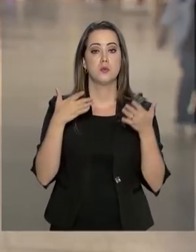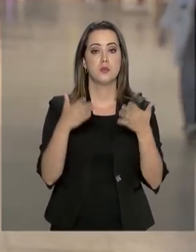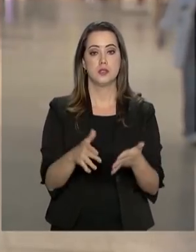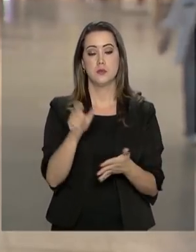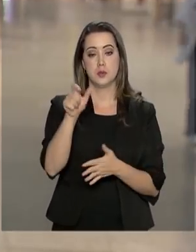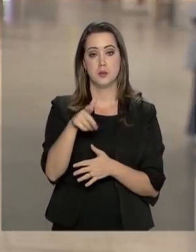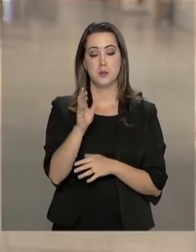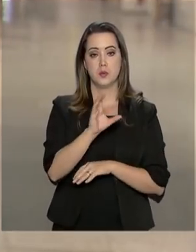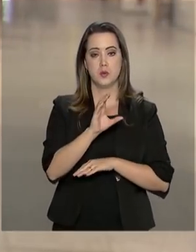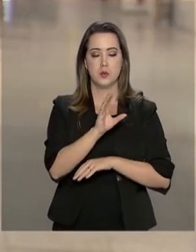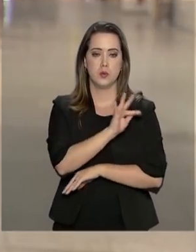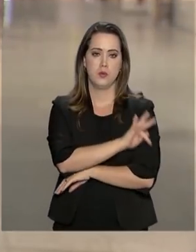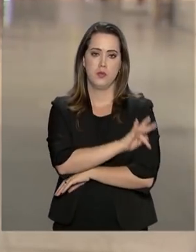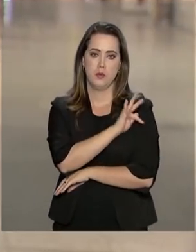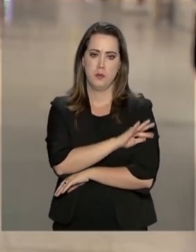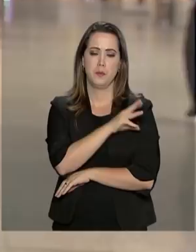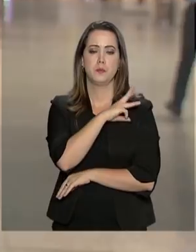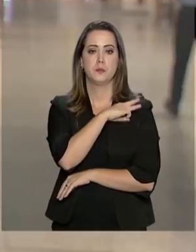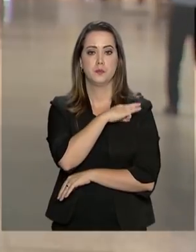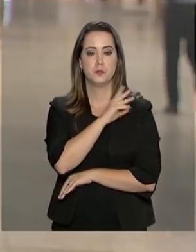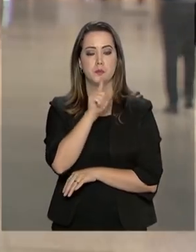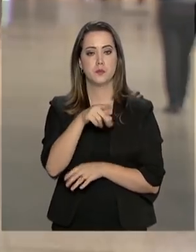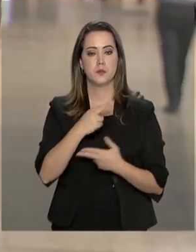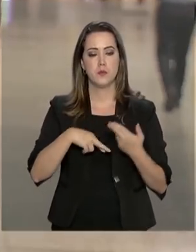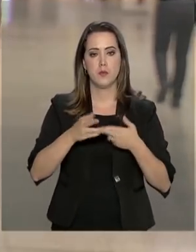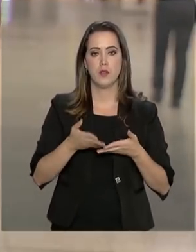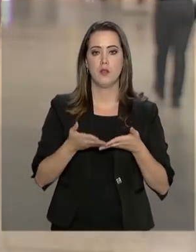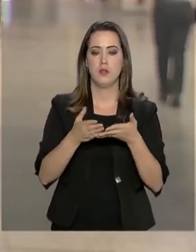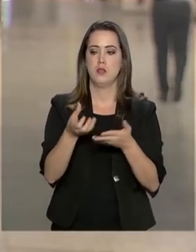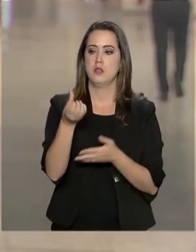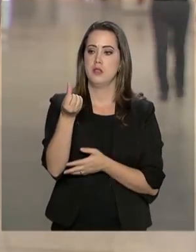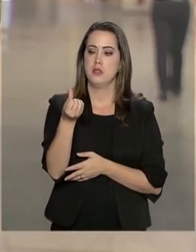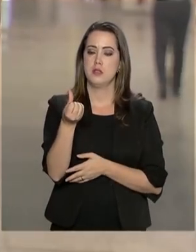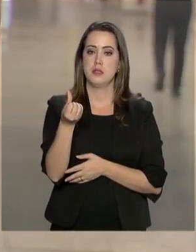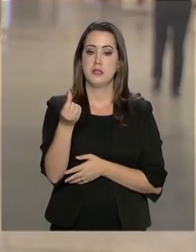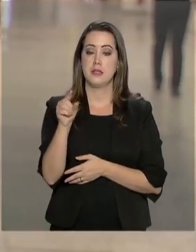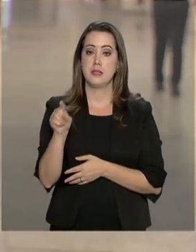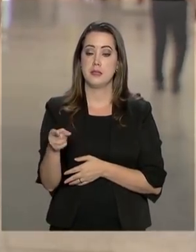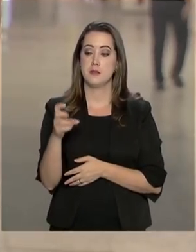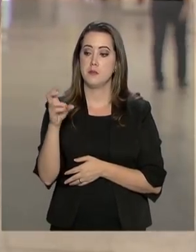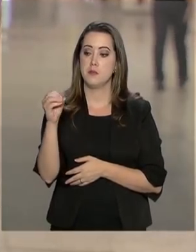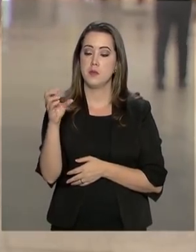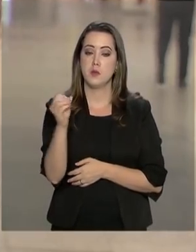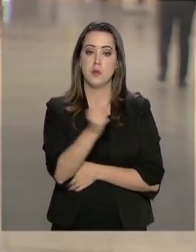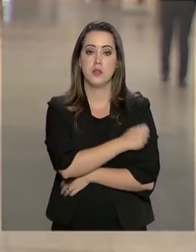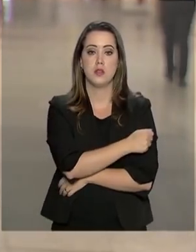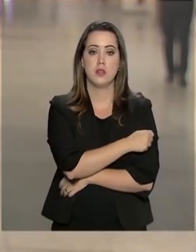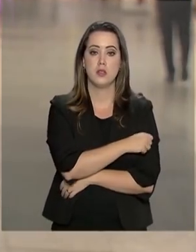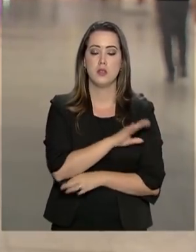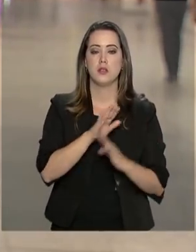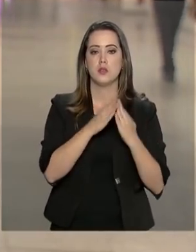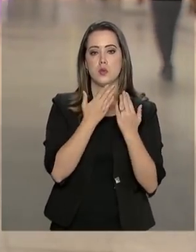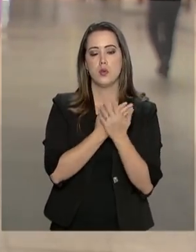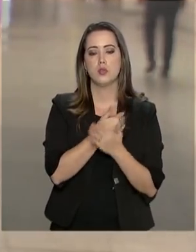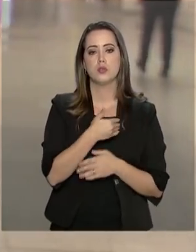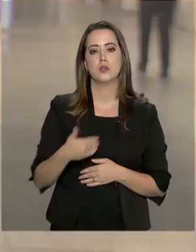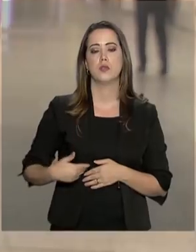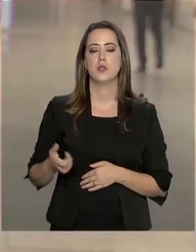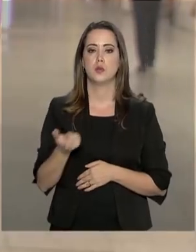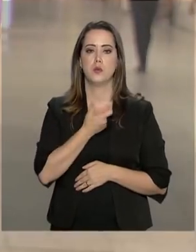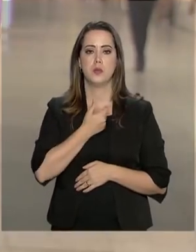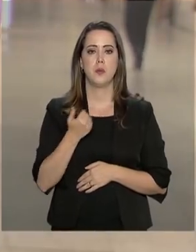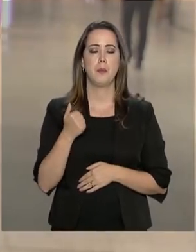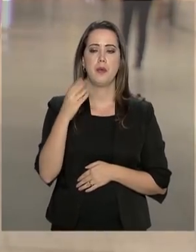está no ensino fundamental e médio. Serão premiados 6.500 alunos da rede pública com medalhas e mais de